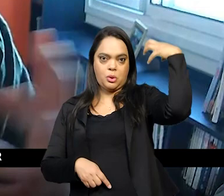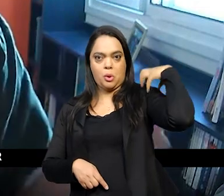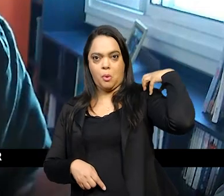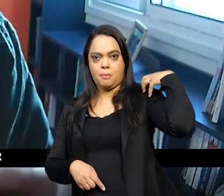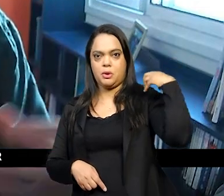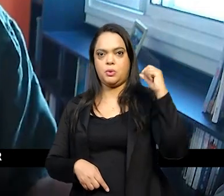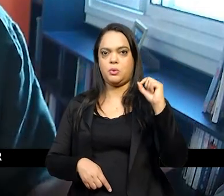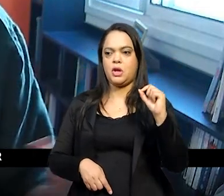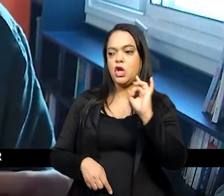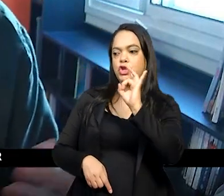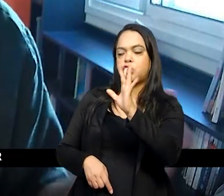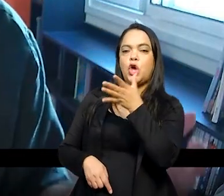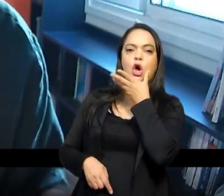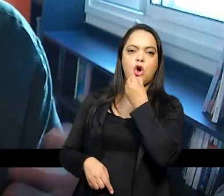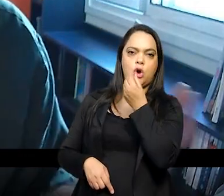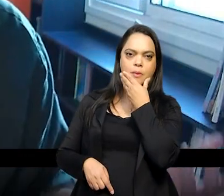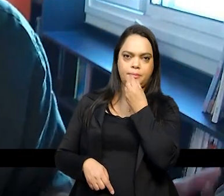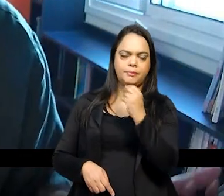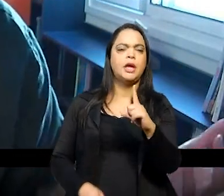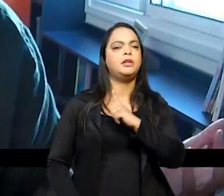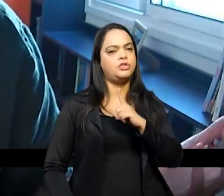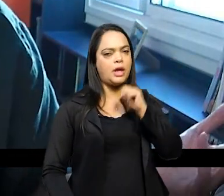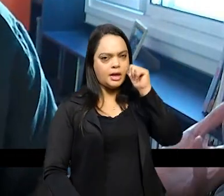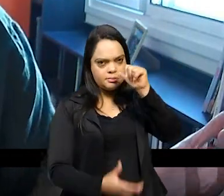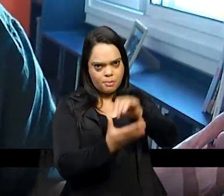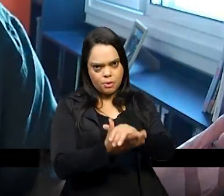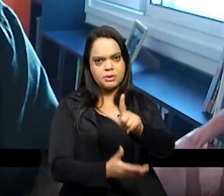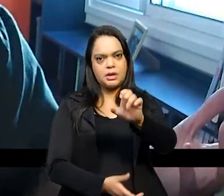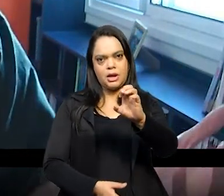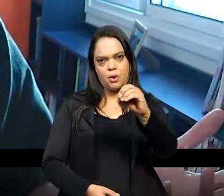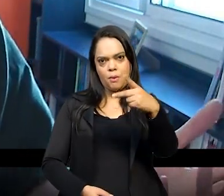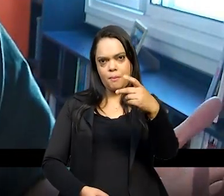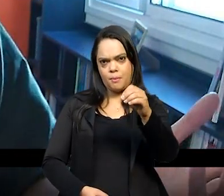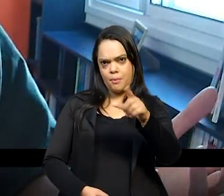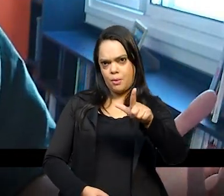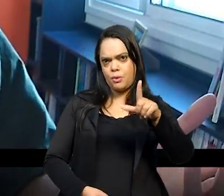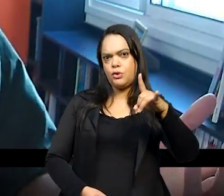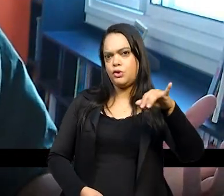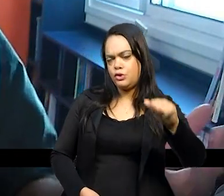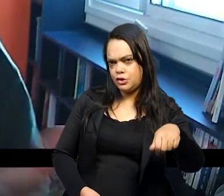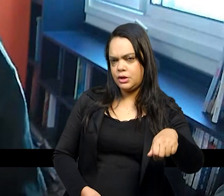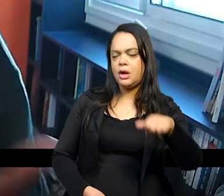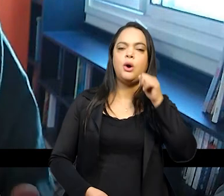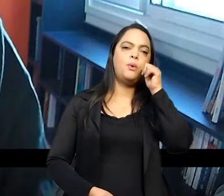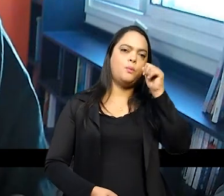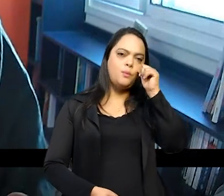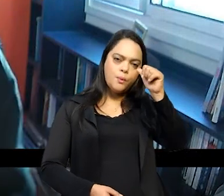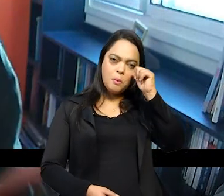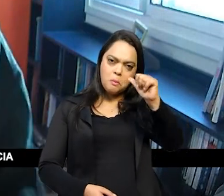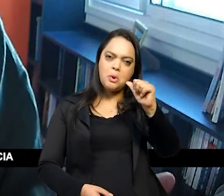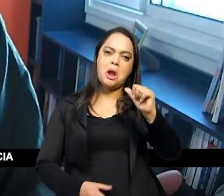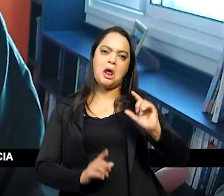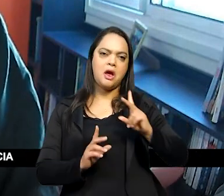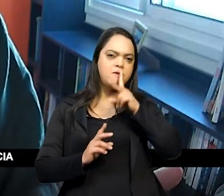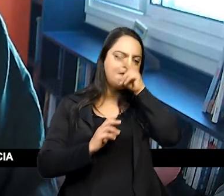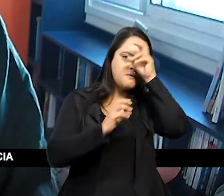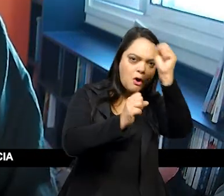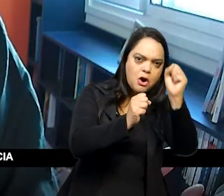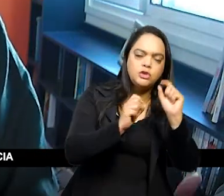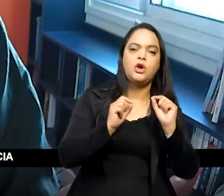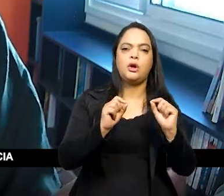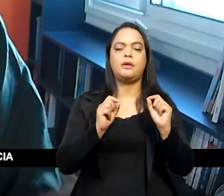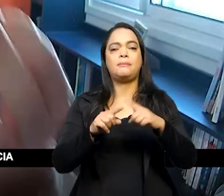que tinha mulher dele a Leopoldina que era uma mulher forte importante e tal mas a Leopoldina não foi mais importante para a independência do Brasil do que o José